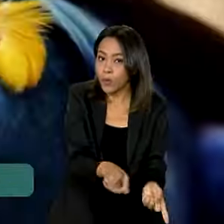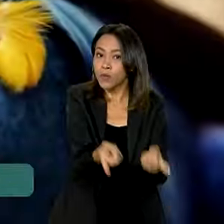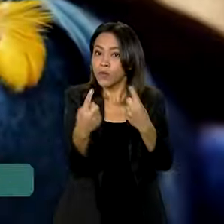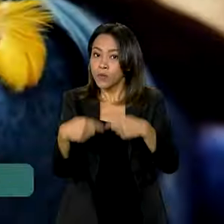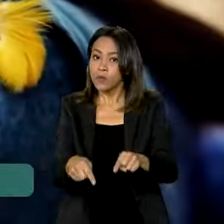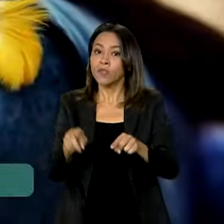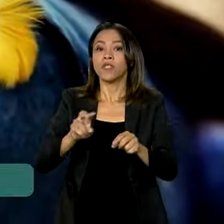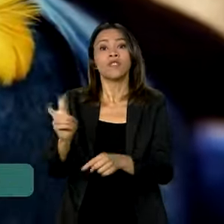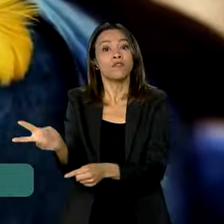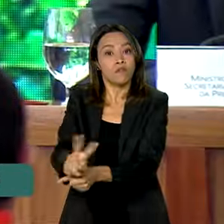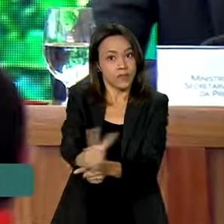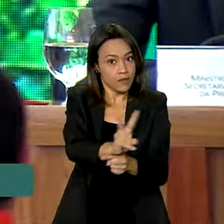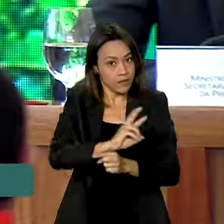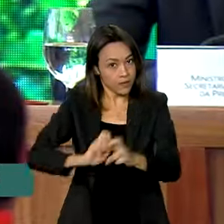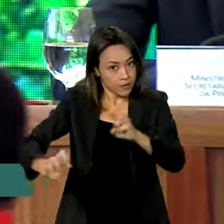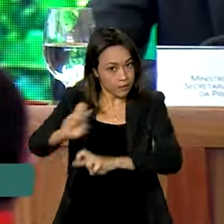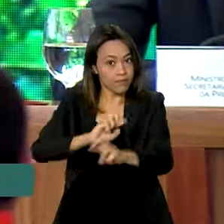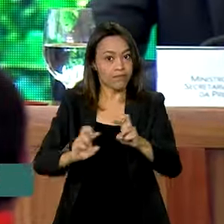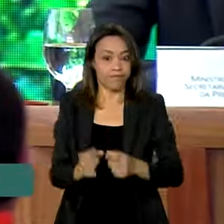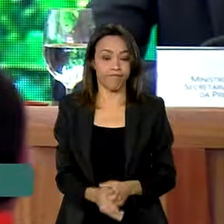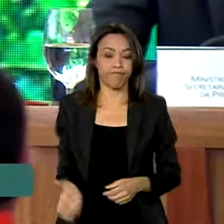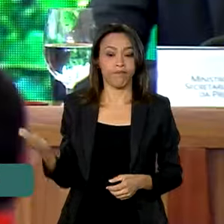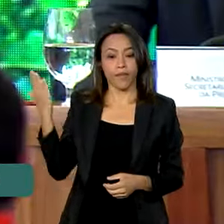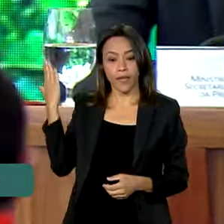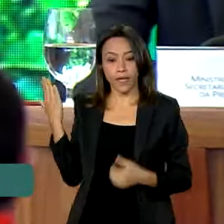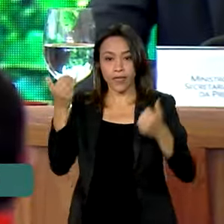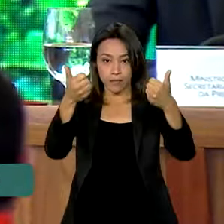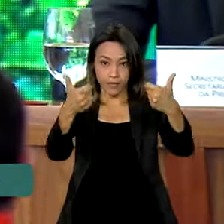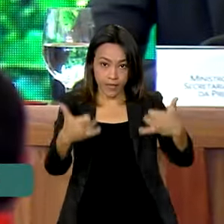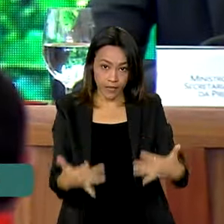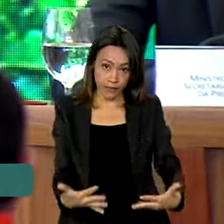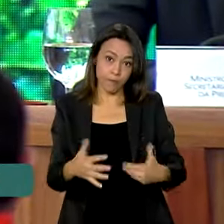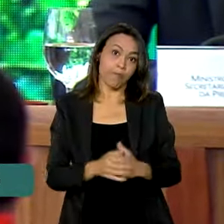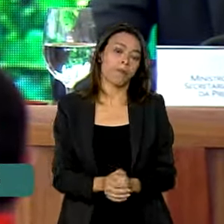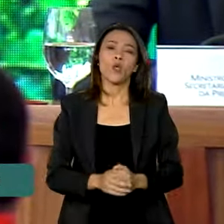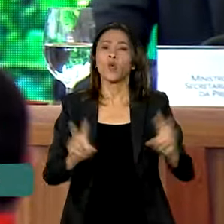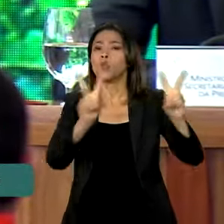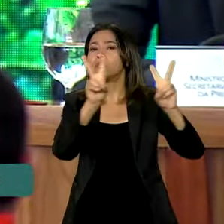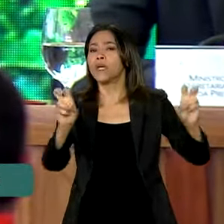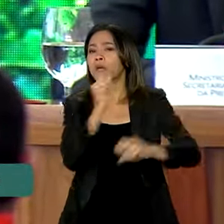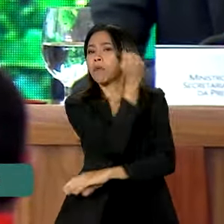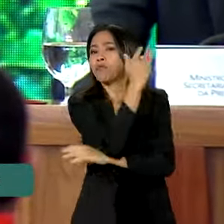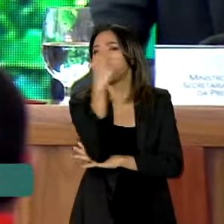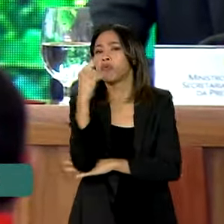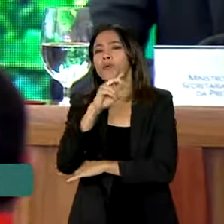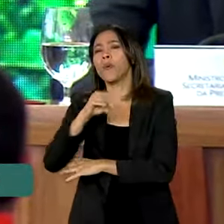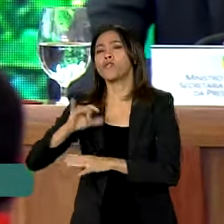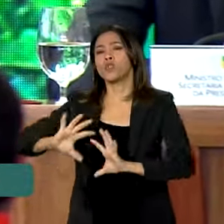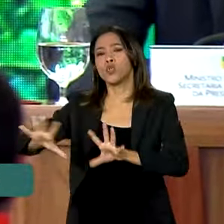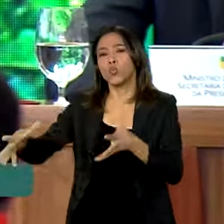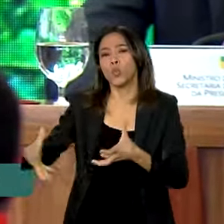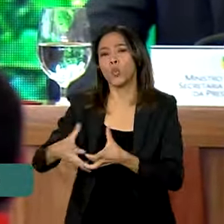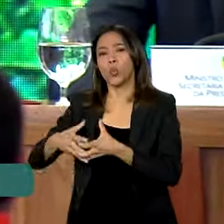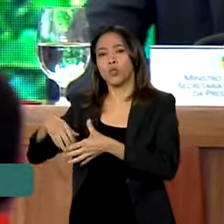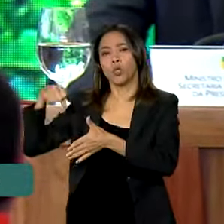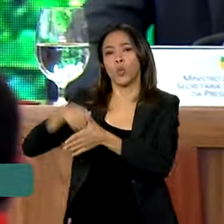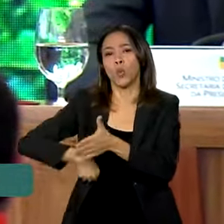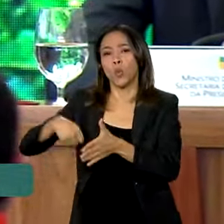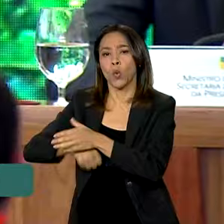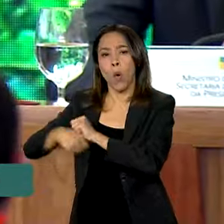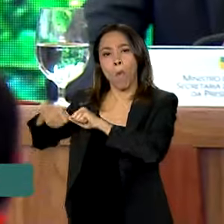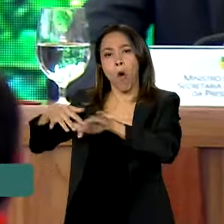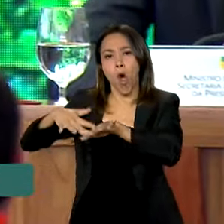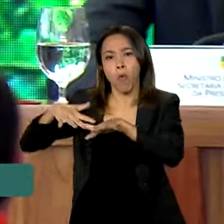fiscalização ambiental. A questão ambiental não é mais uma questão de ativista, não é mais uma questão